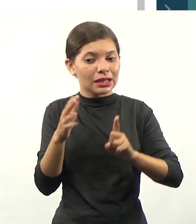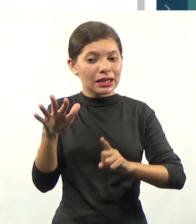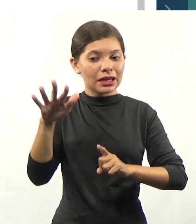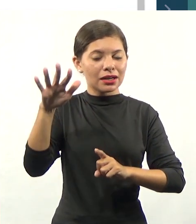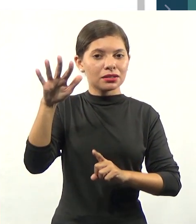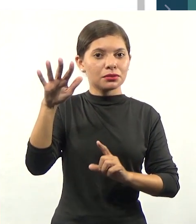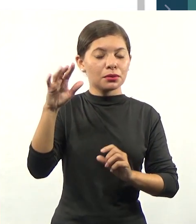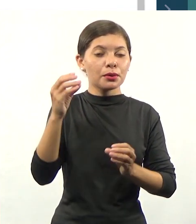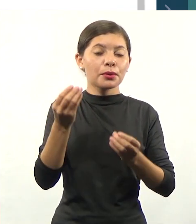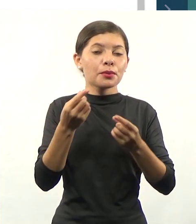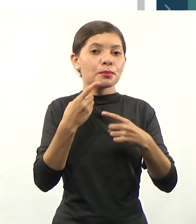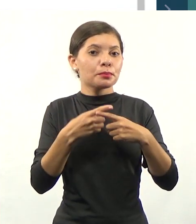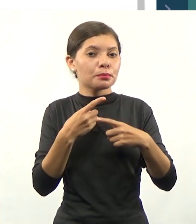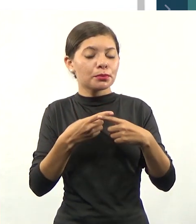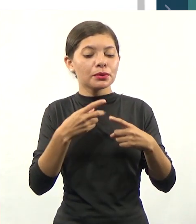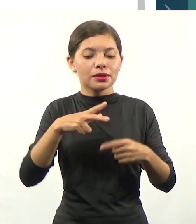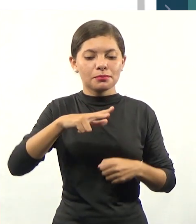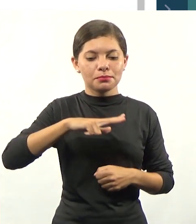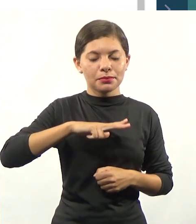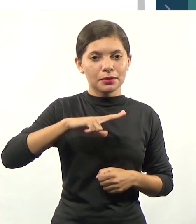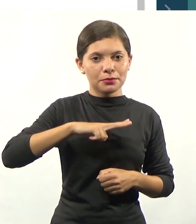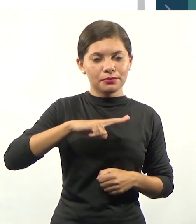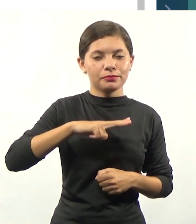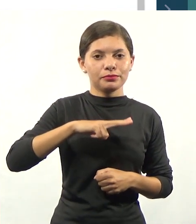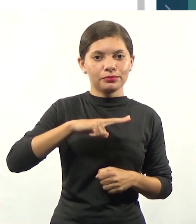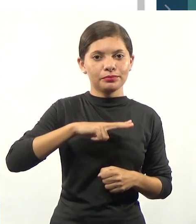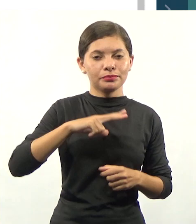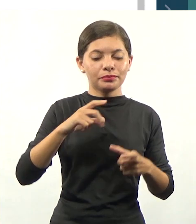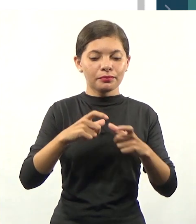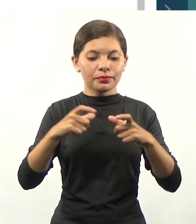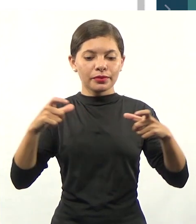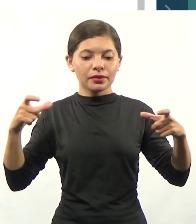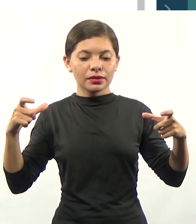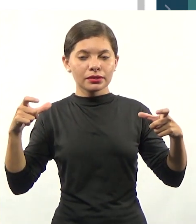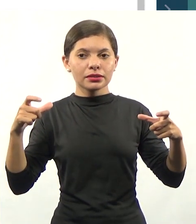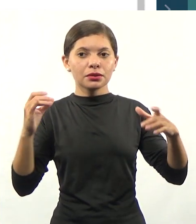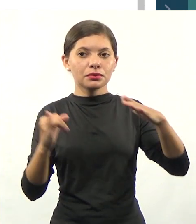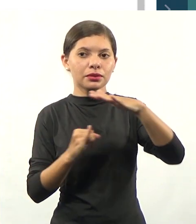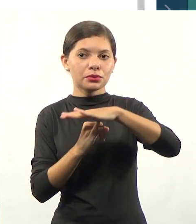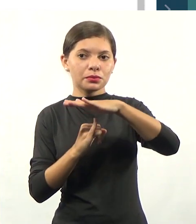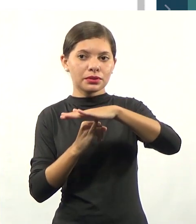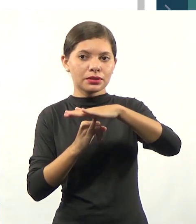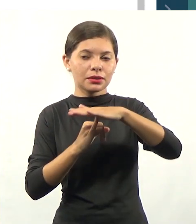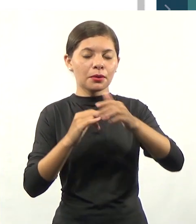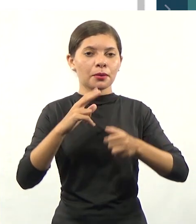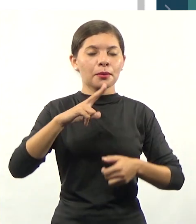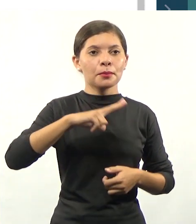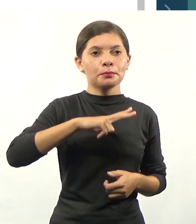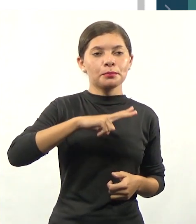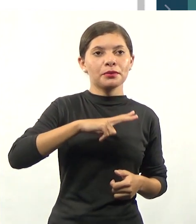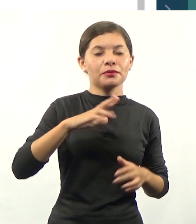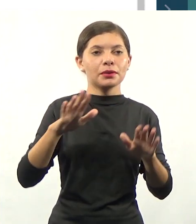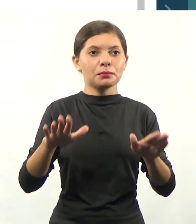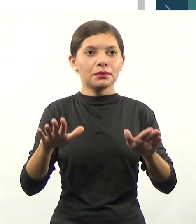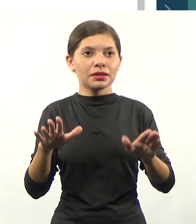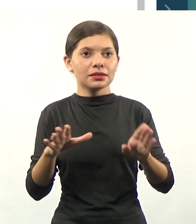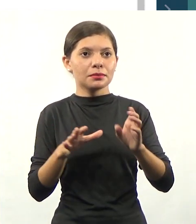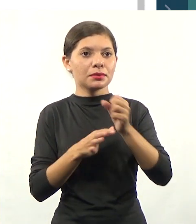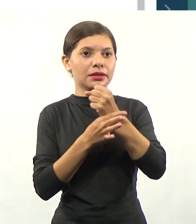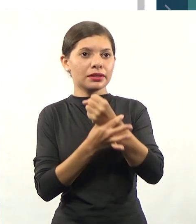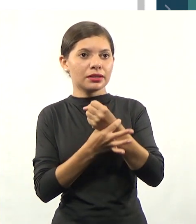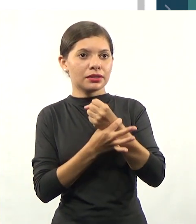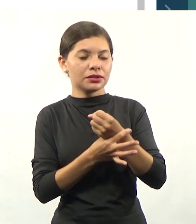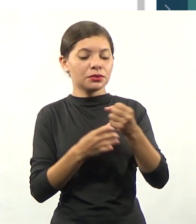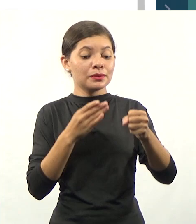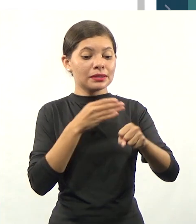porque a rede é privada, há uma expansão da rede privada, mas para garantir o acesso